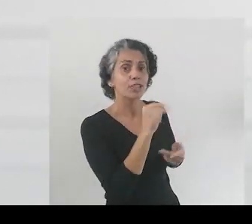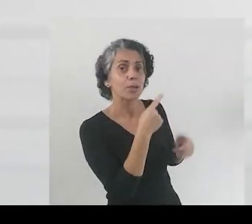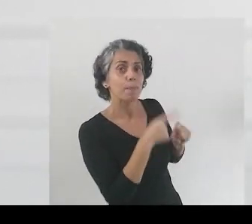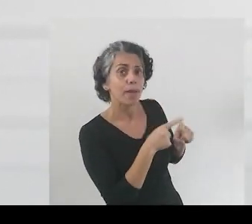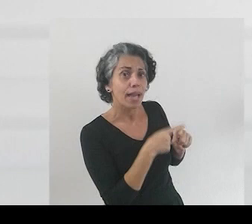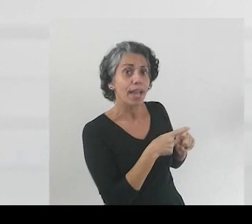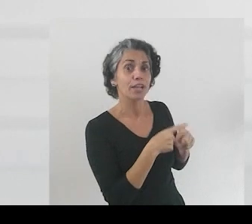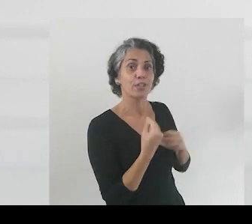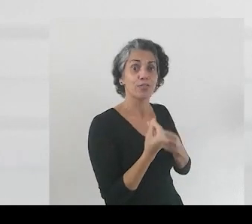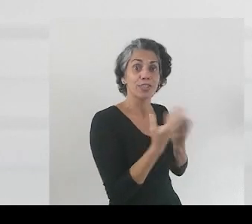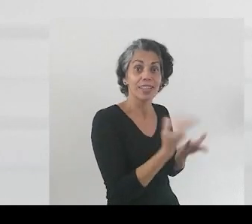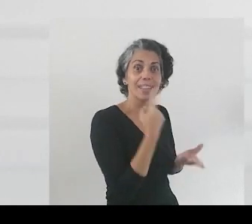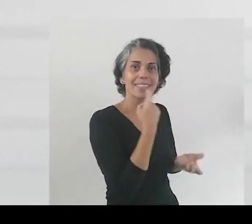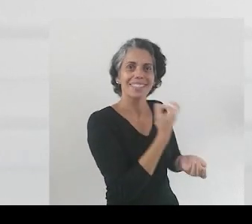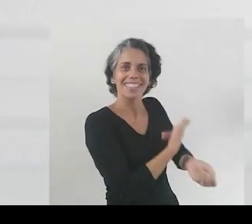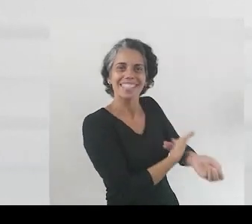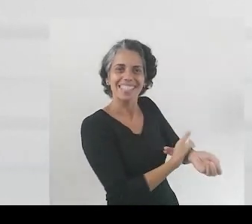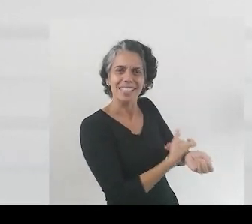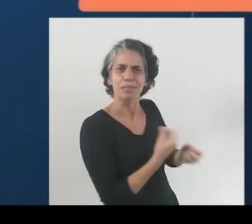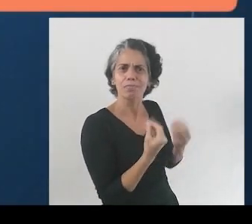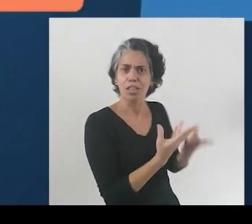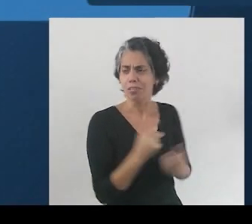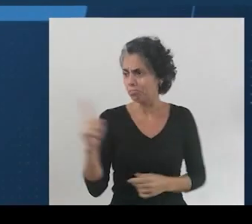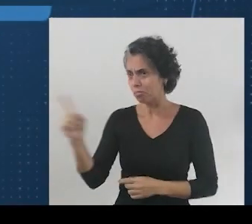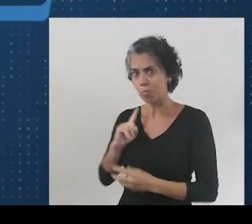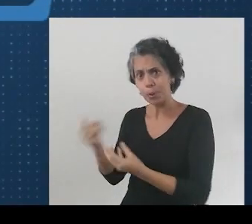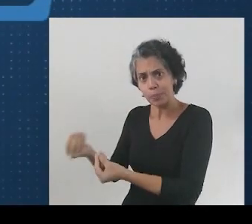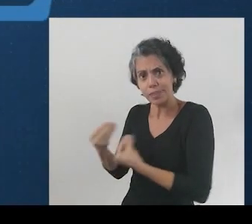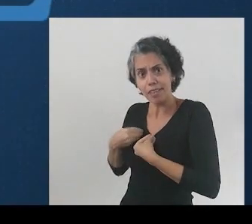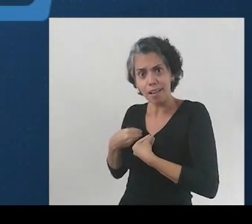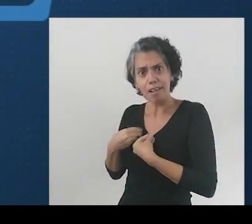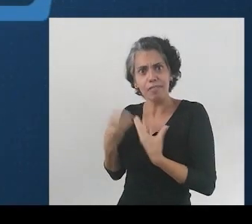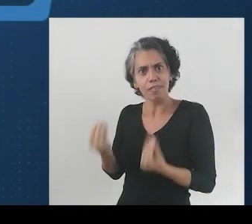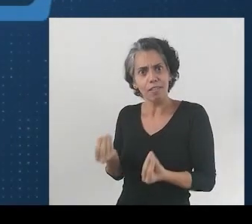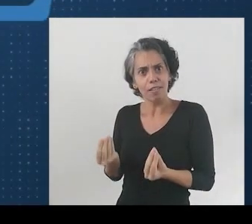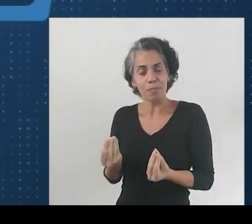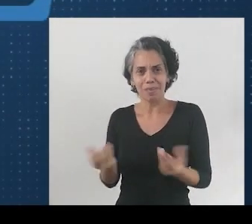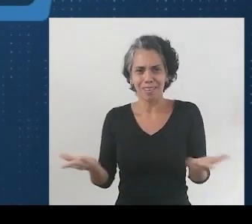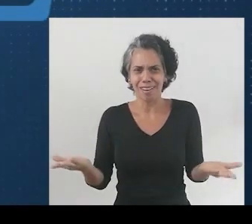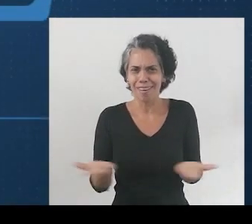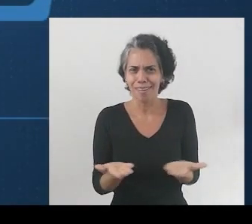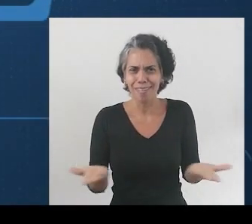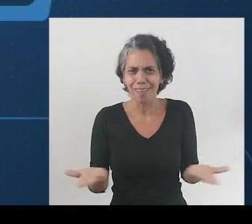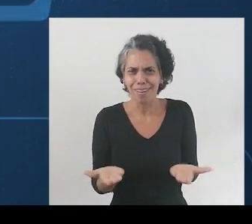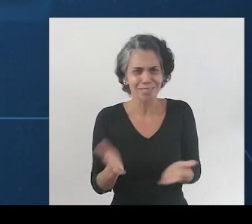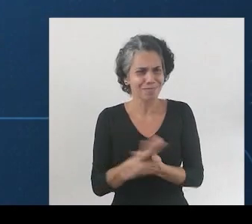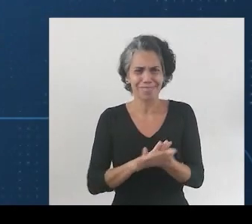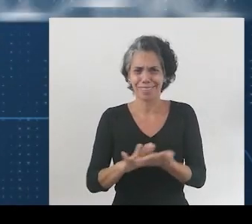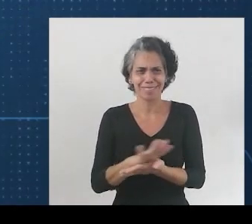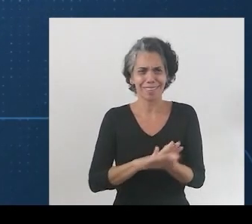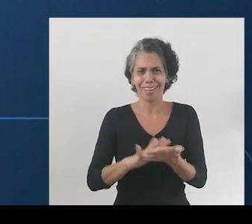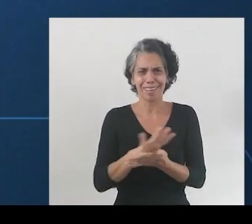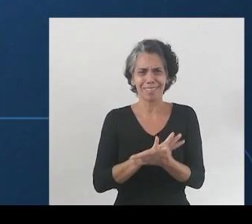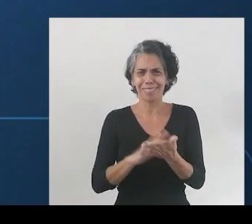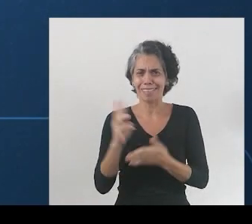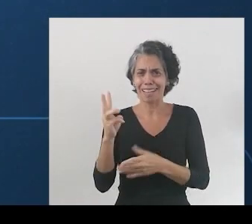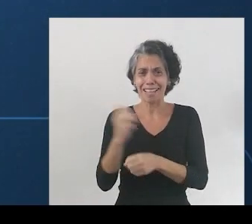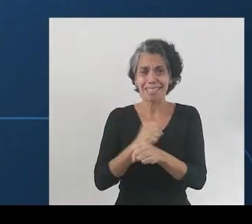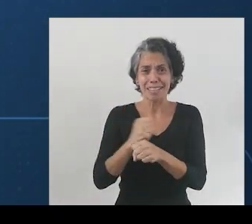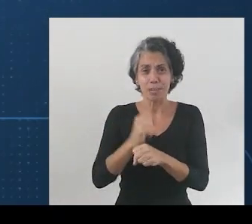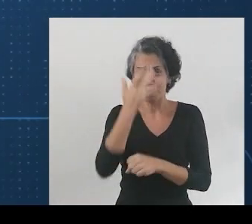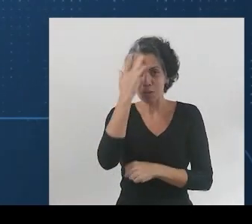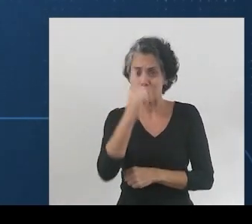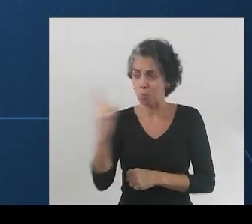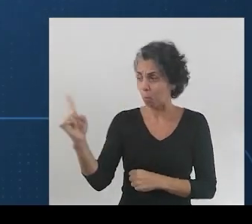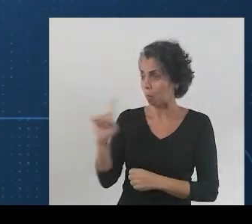Eduardo para resgatar a saúde no Rio. Principais propostas do Eduardo Paes para a saúde. Recontratar mil médicos e